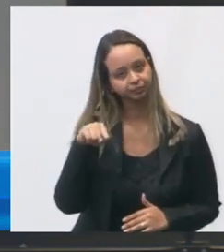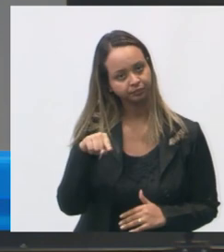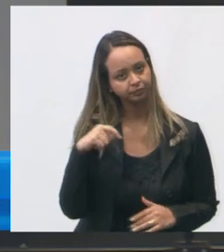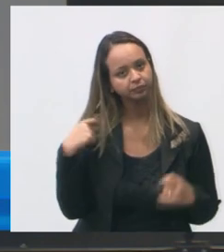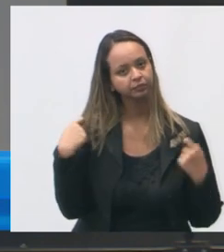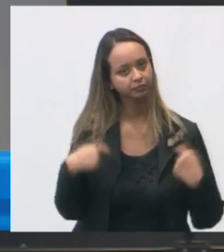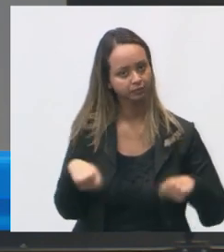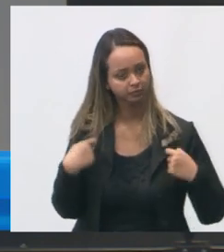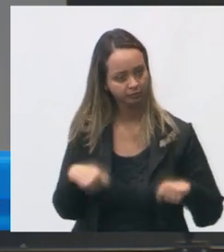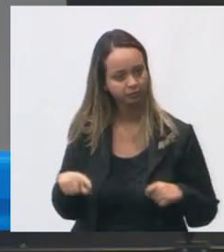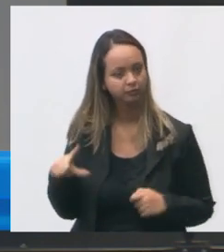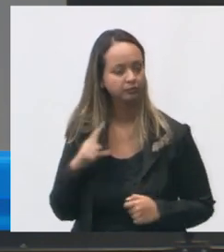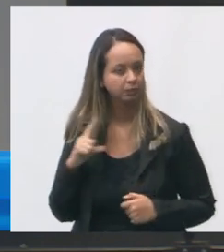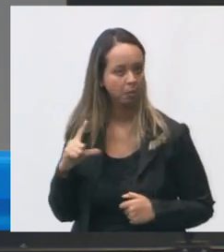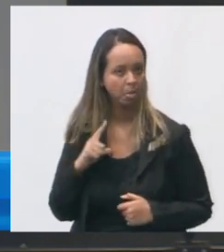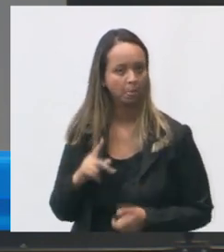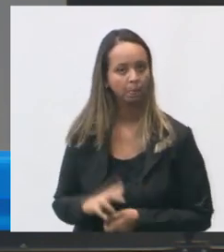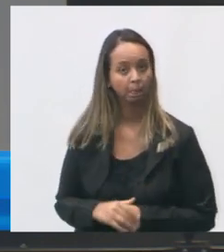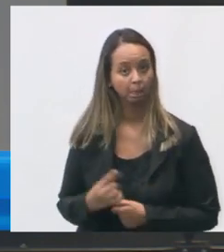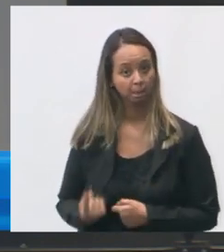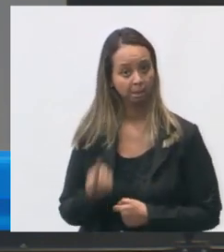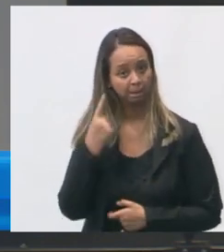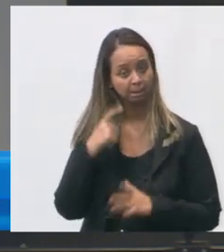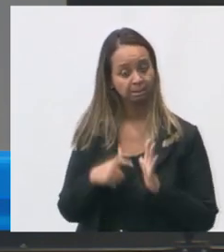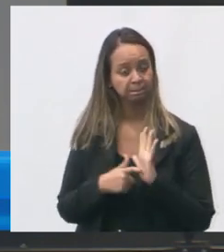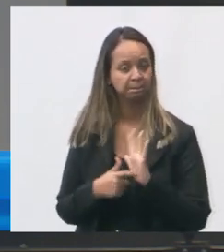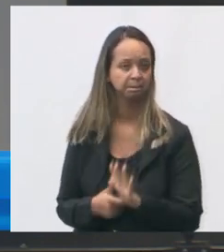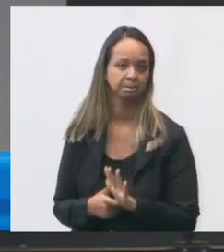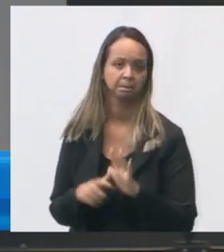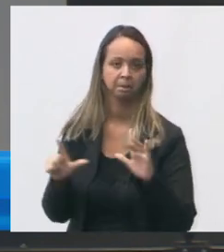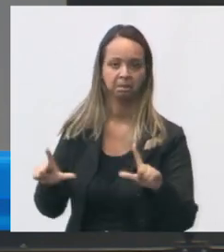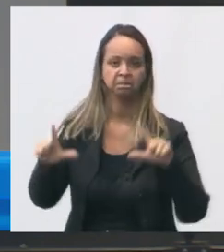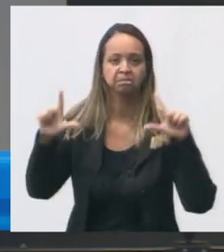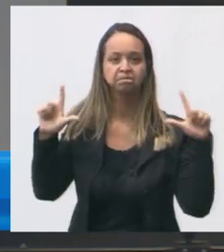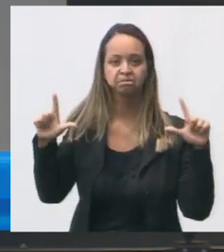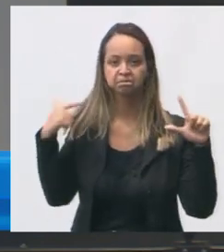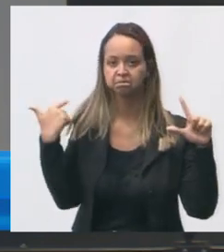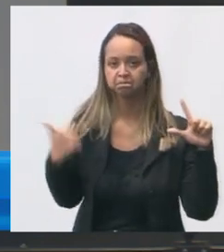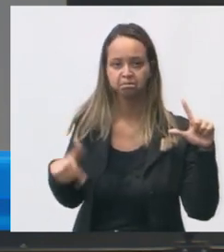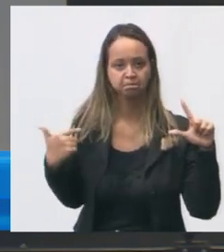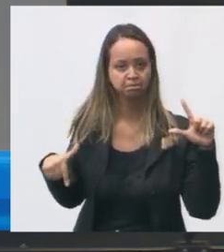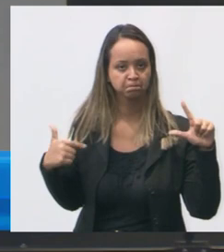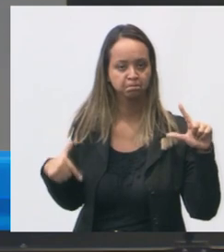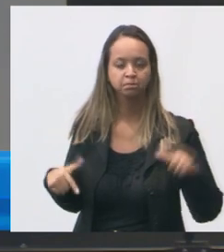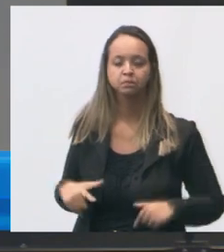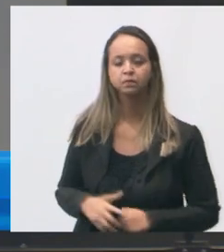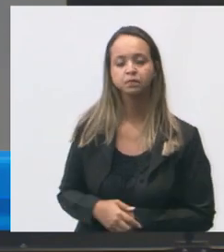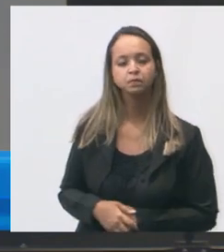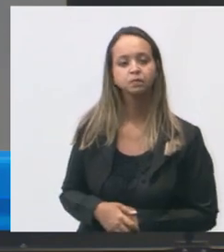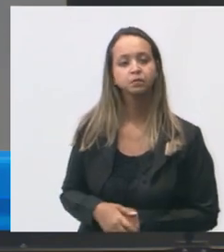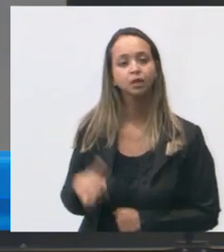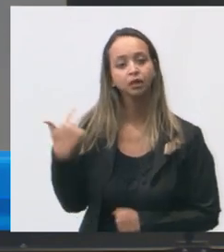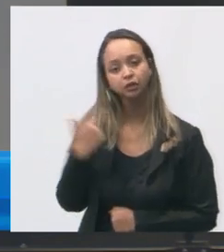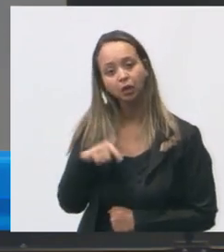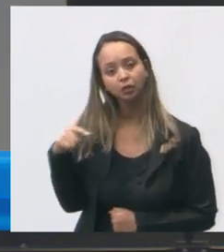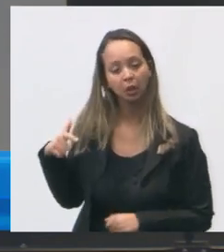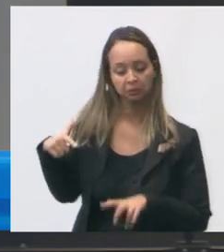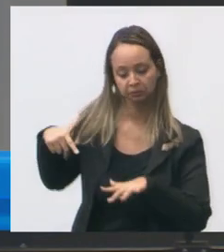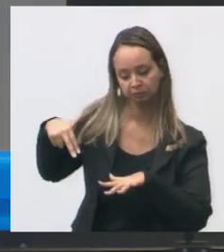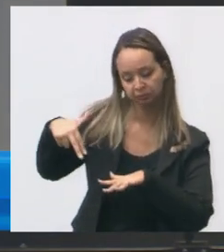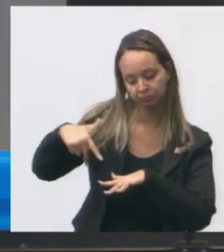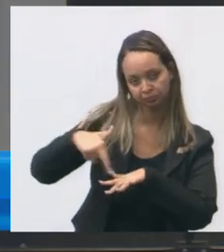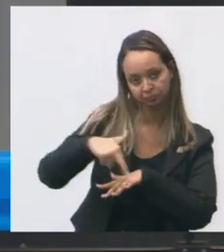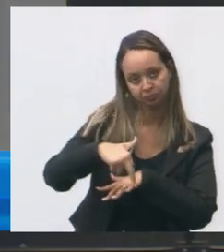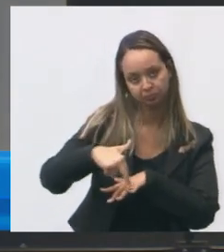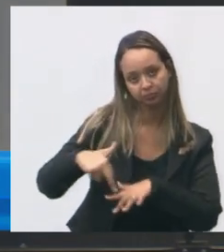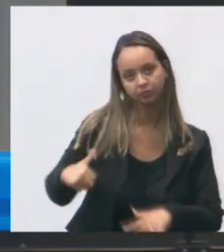necessária e uma identificação a unidade está sem totem de identificação e não tem faixa de pedestre em frente a unidade